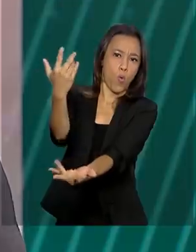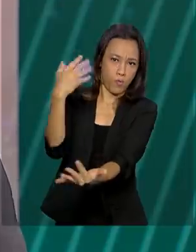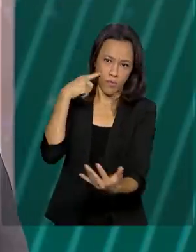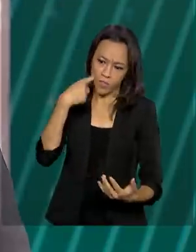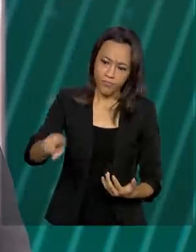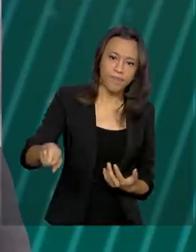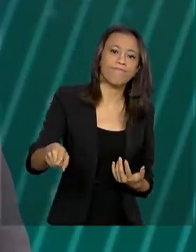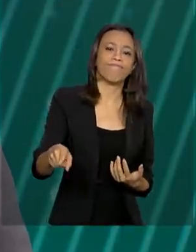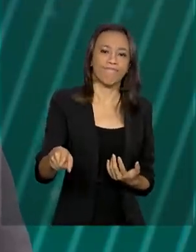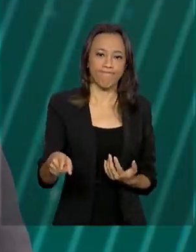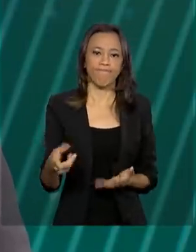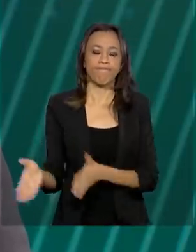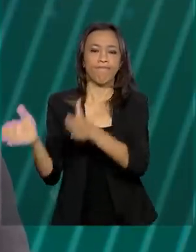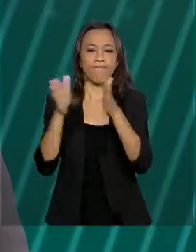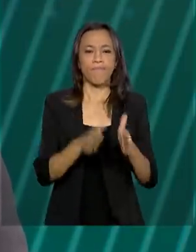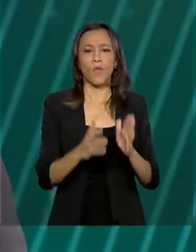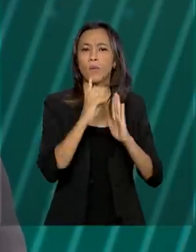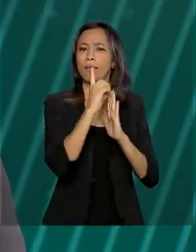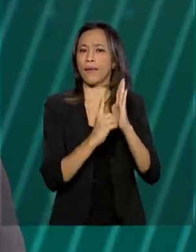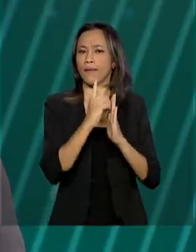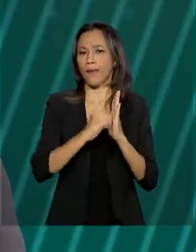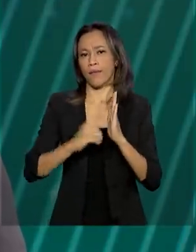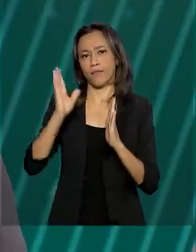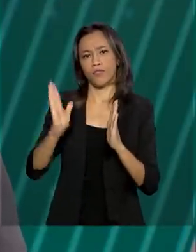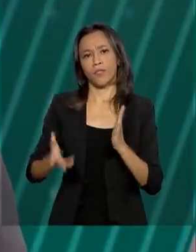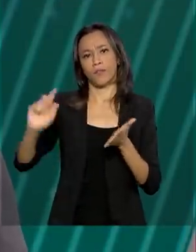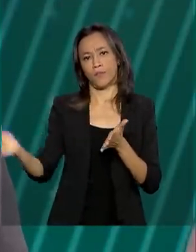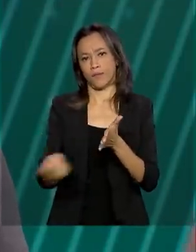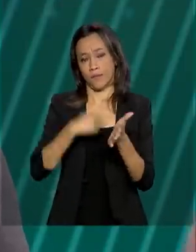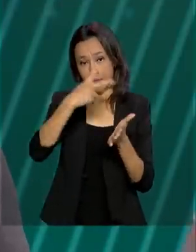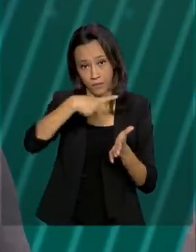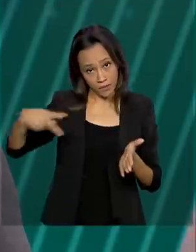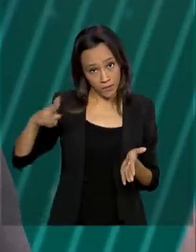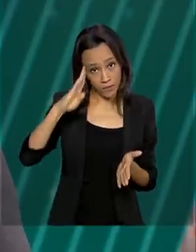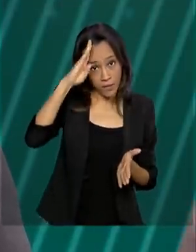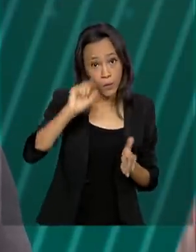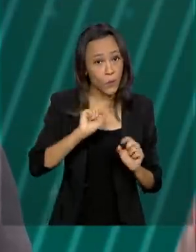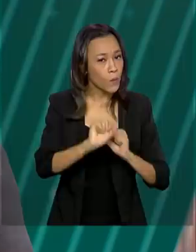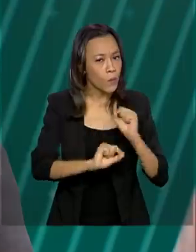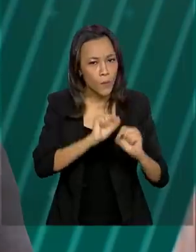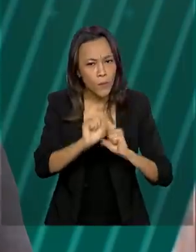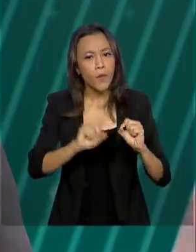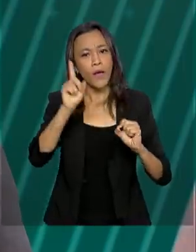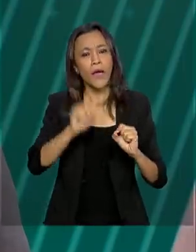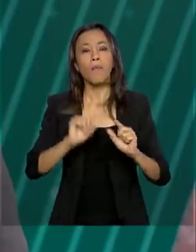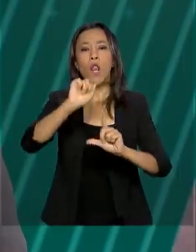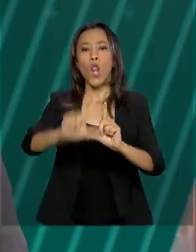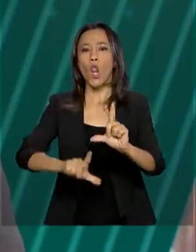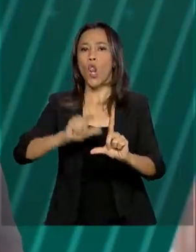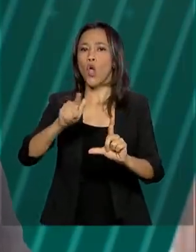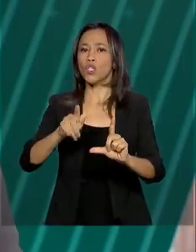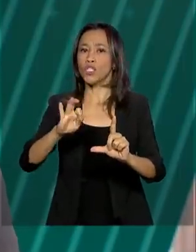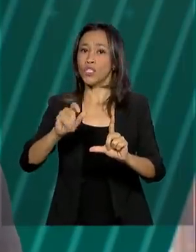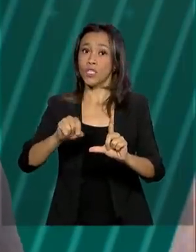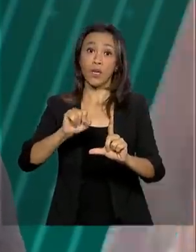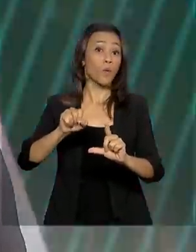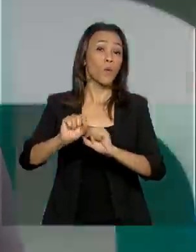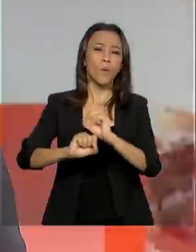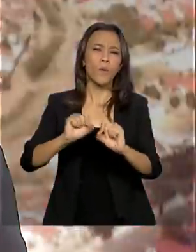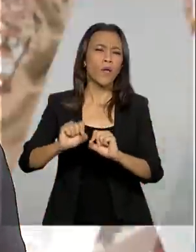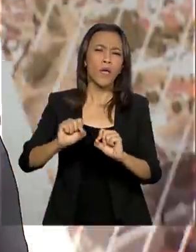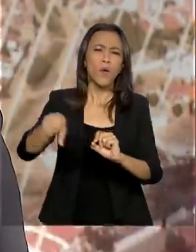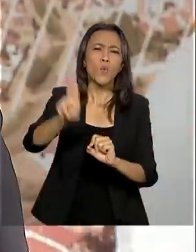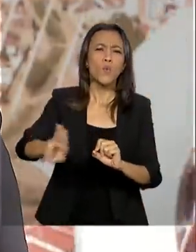Um decreto assinado pelo presidente Jair Bolsonaro regulamentou a chamada logística reversa de medicamentos.